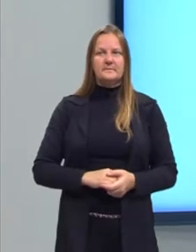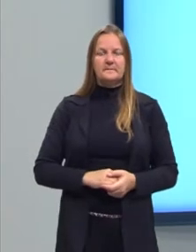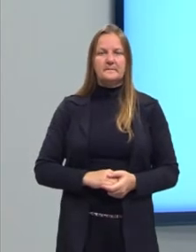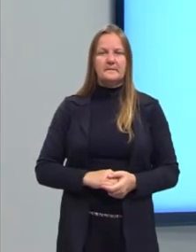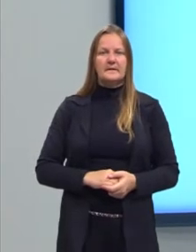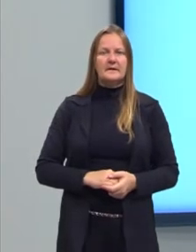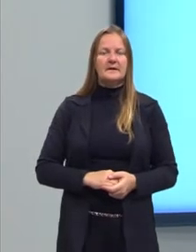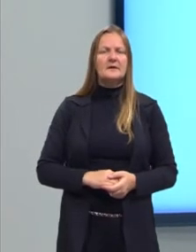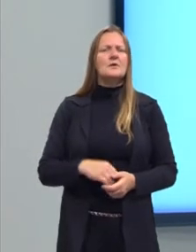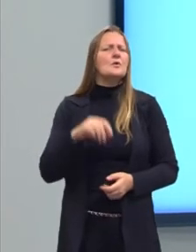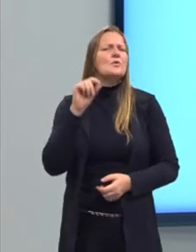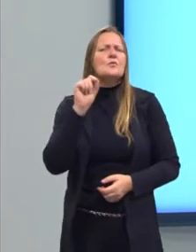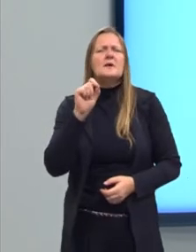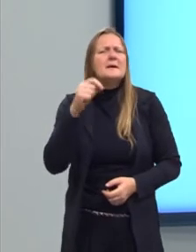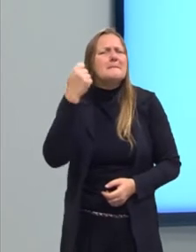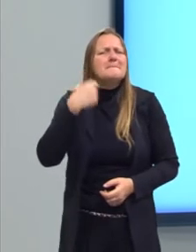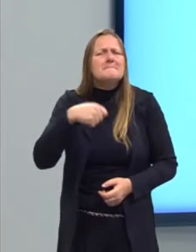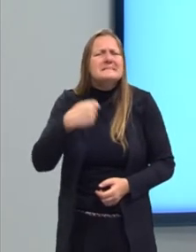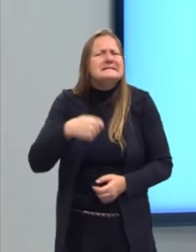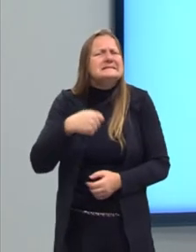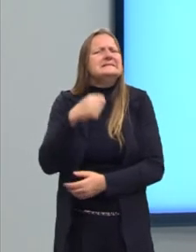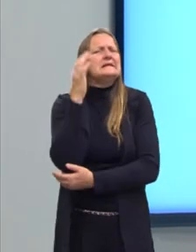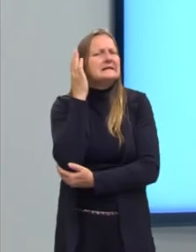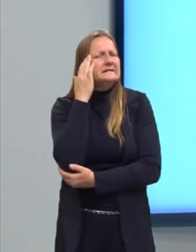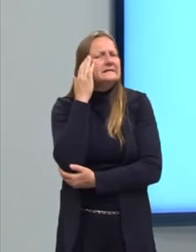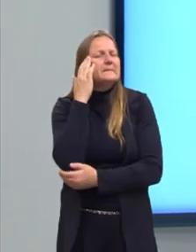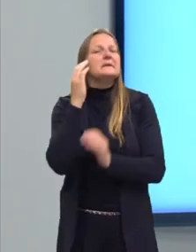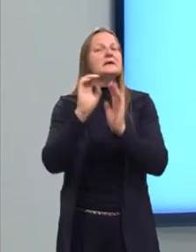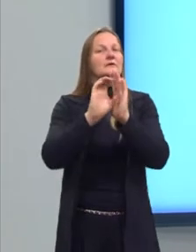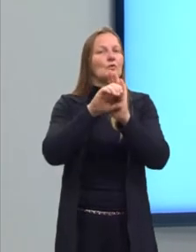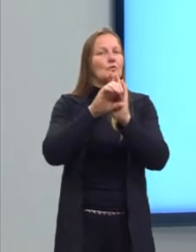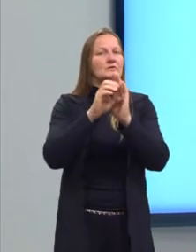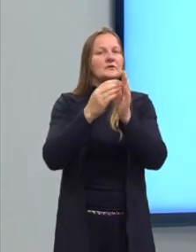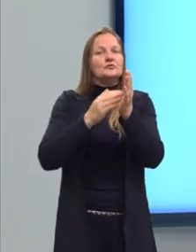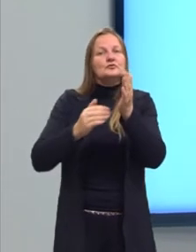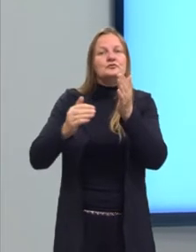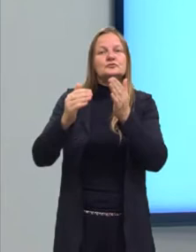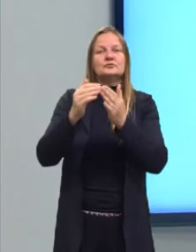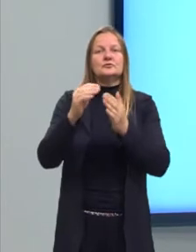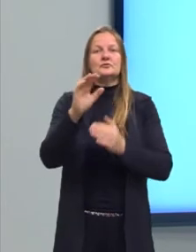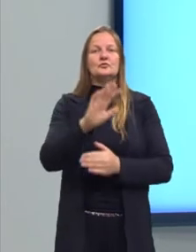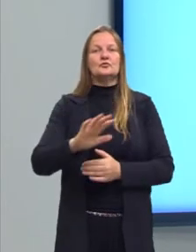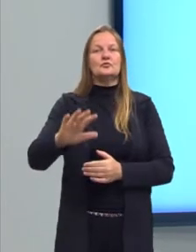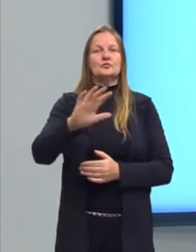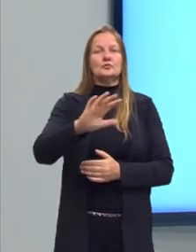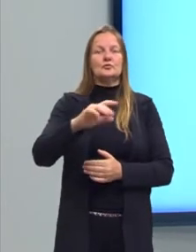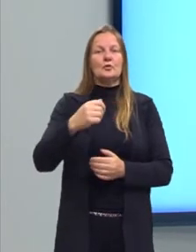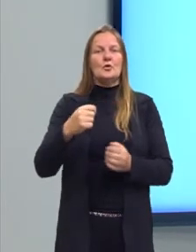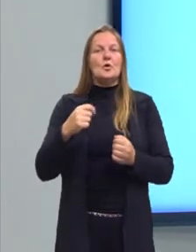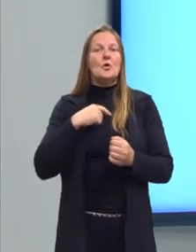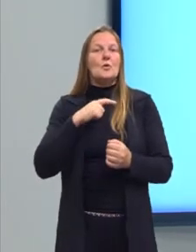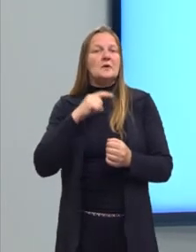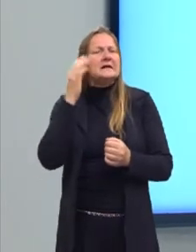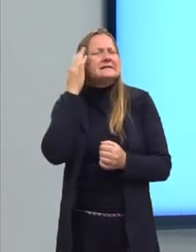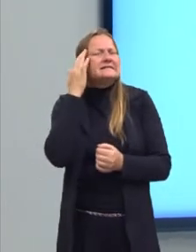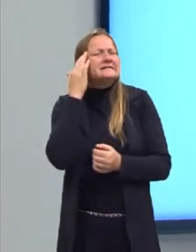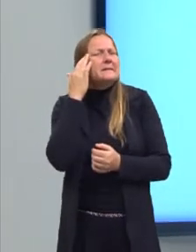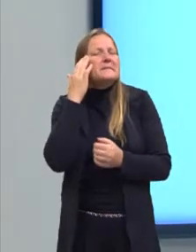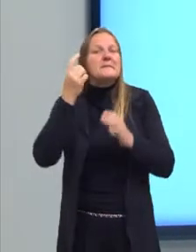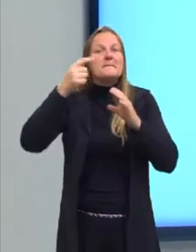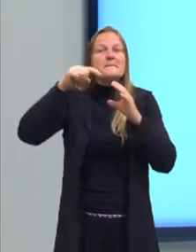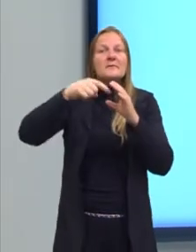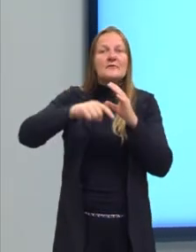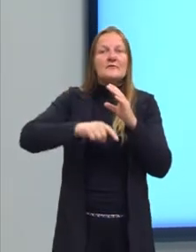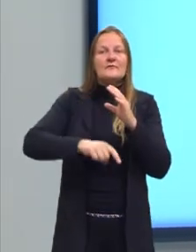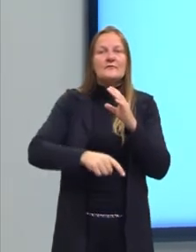Bom, o que eu preciso saber, então, principalmente que eu tenho que estar na ponta da língua,